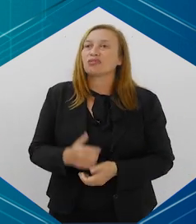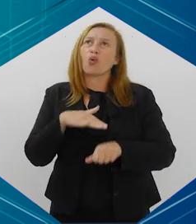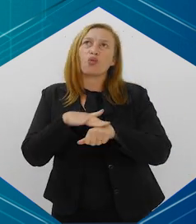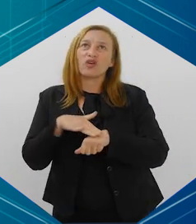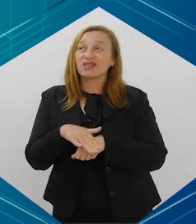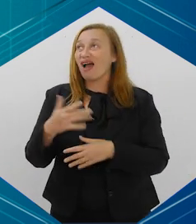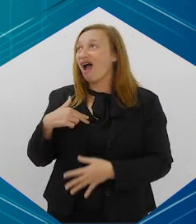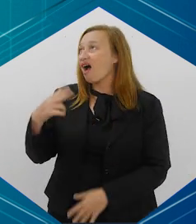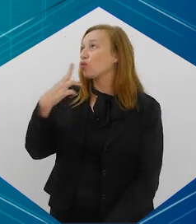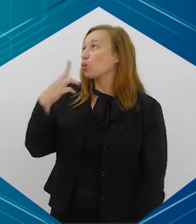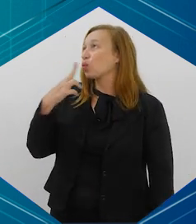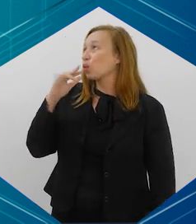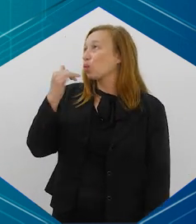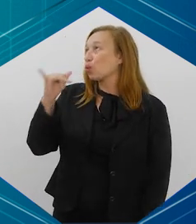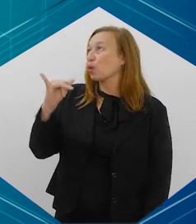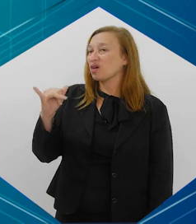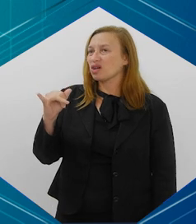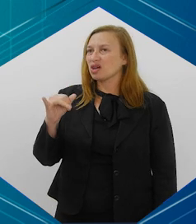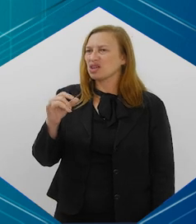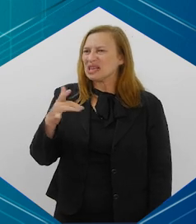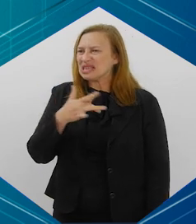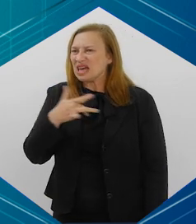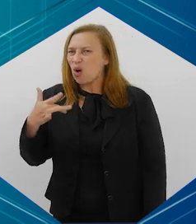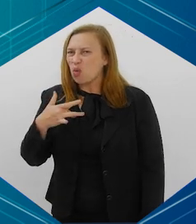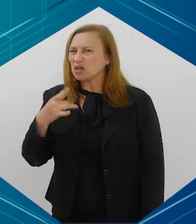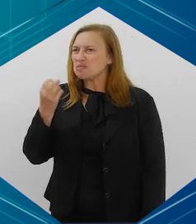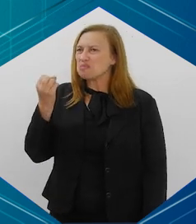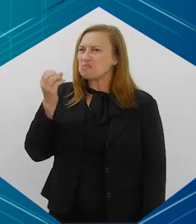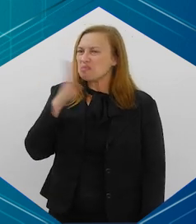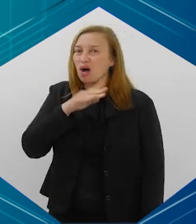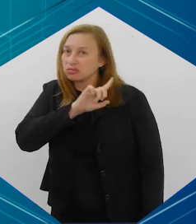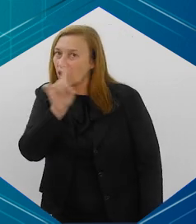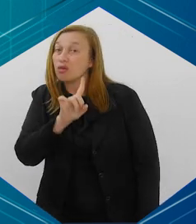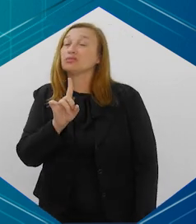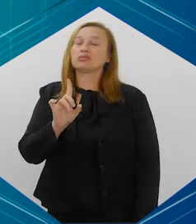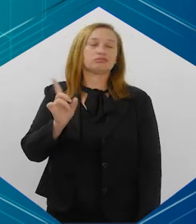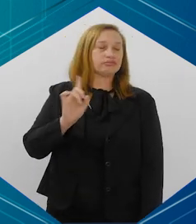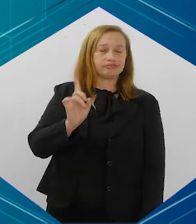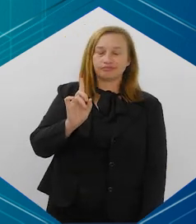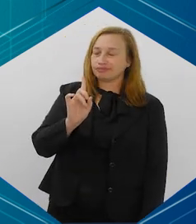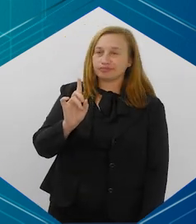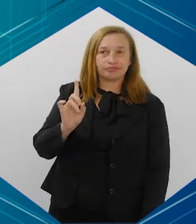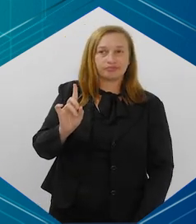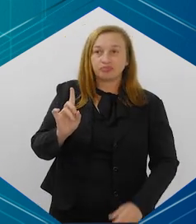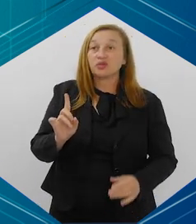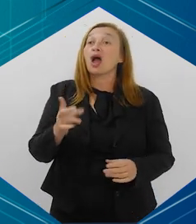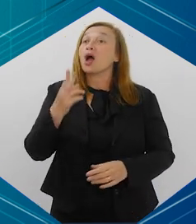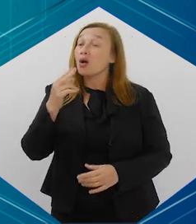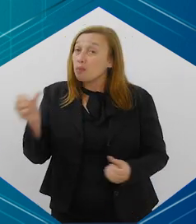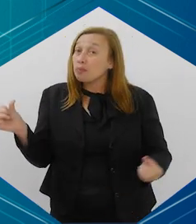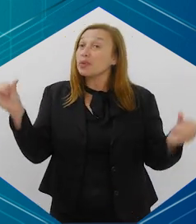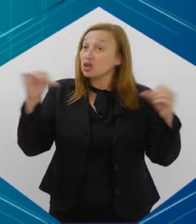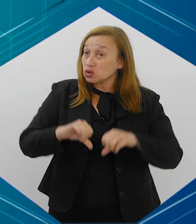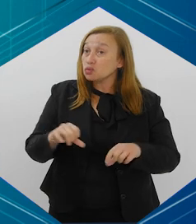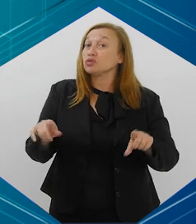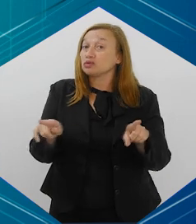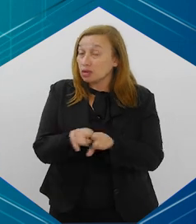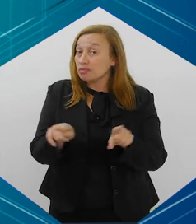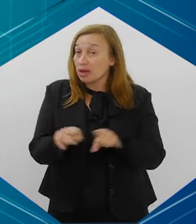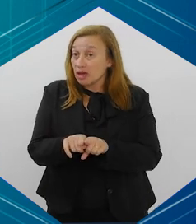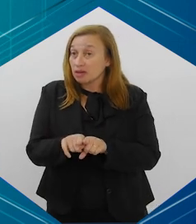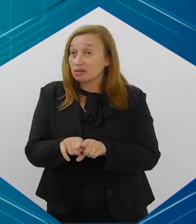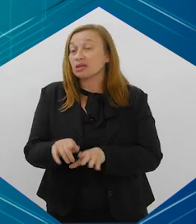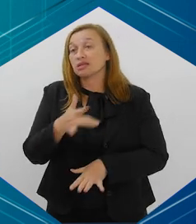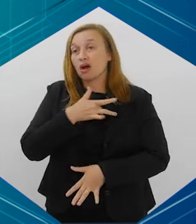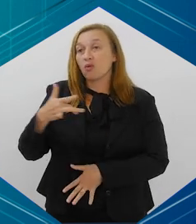Existe uma conversa de que a fumaça do vape não faz mal. Não, faz mal sim. Ela é tão ou mais deletéria do que a fumaça de um cigarro